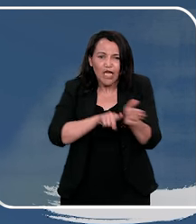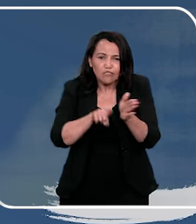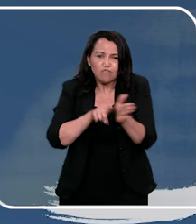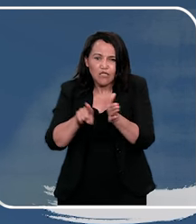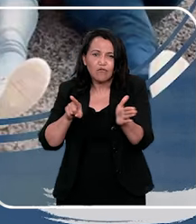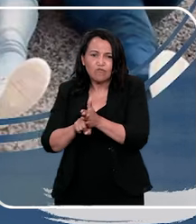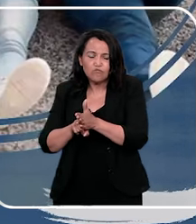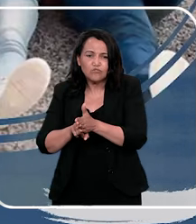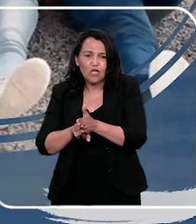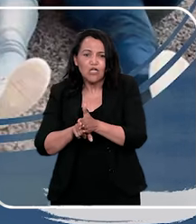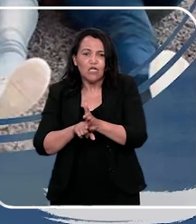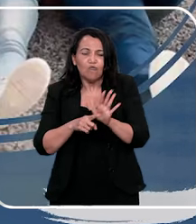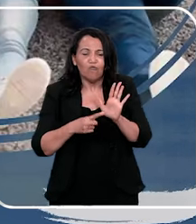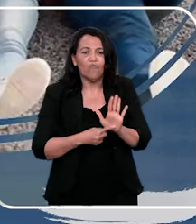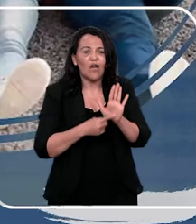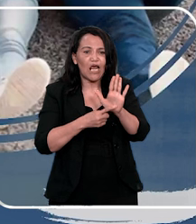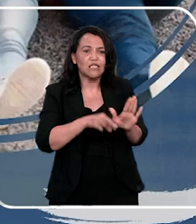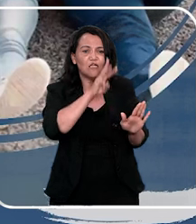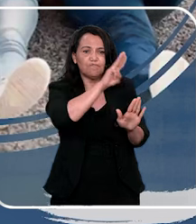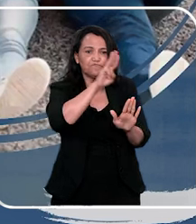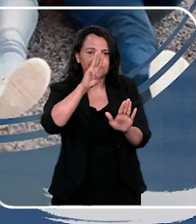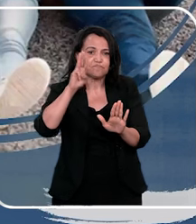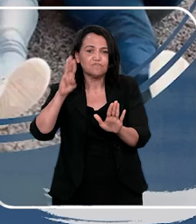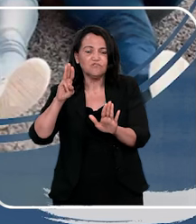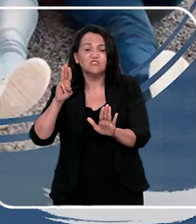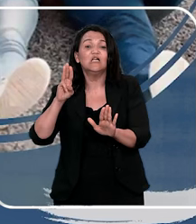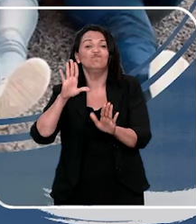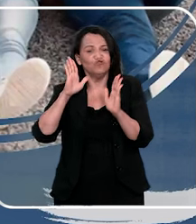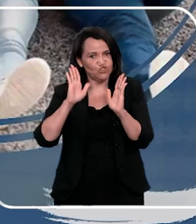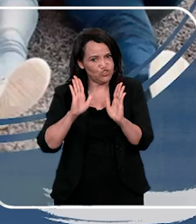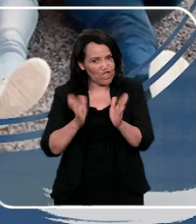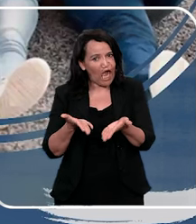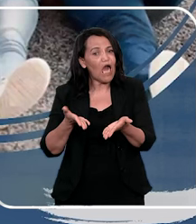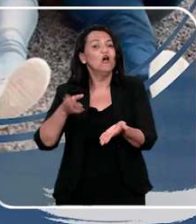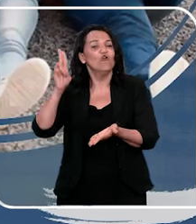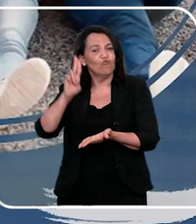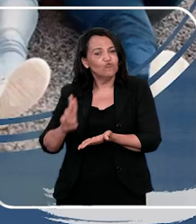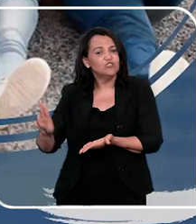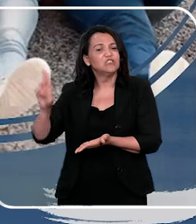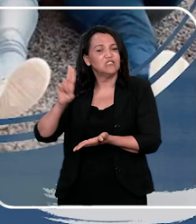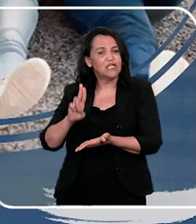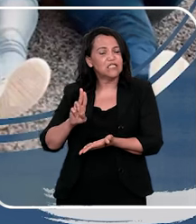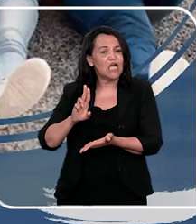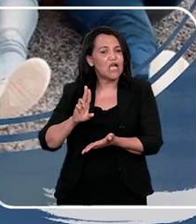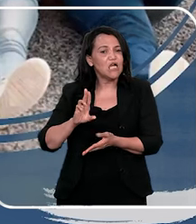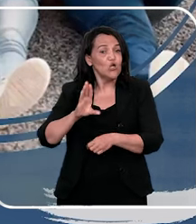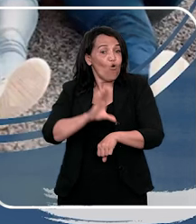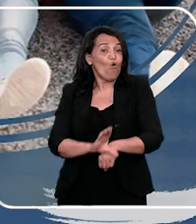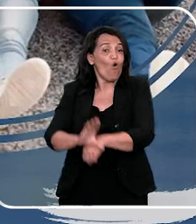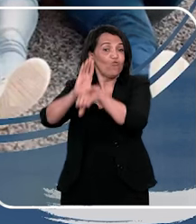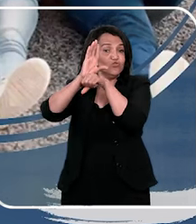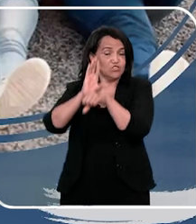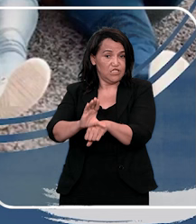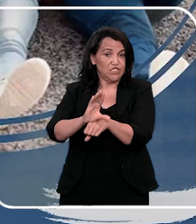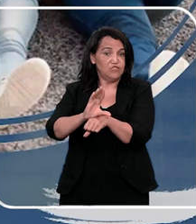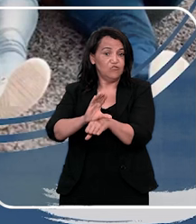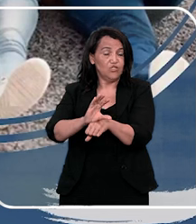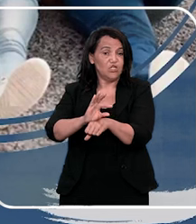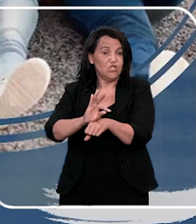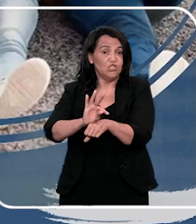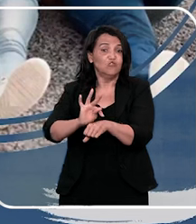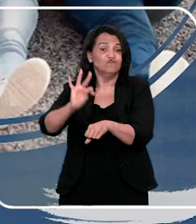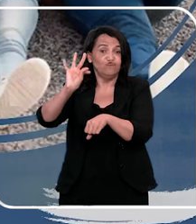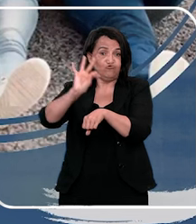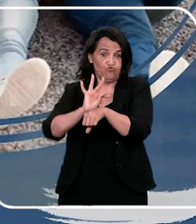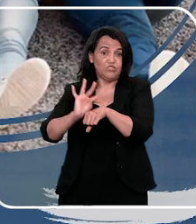vocês, antes da gente partir para as perguntas, eu vou deixar aqui alguns canais, de denúncia, que eu já usei, funciona, o